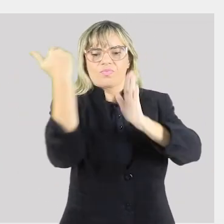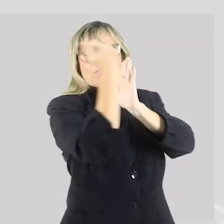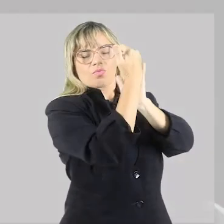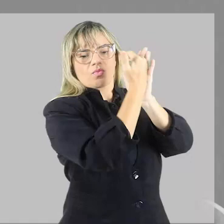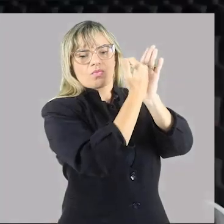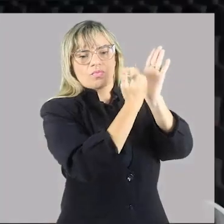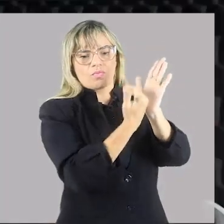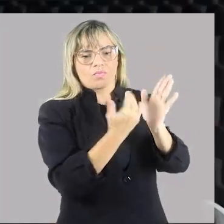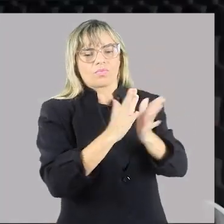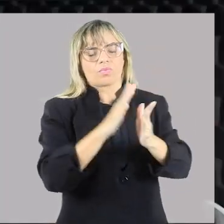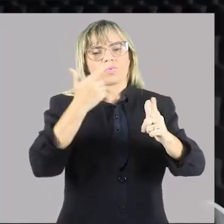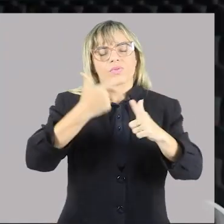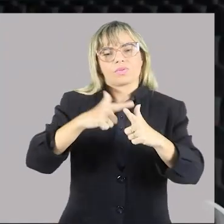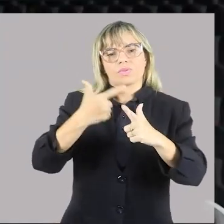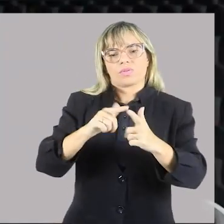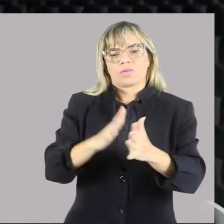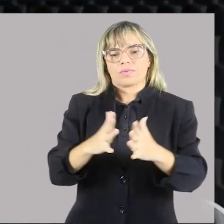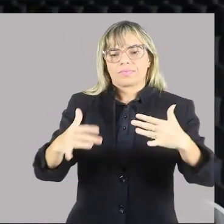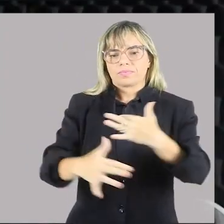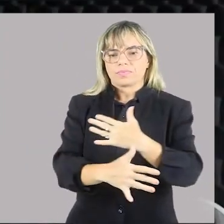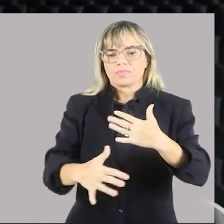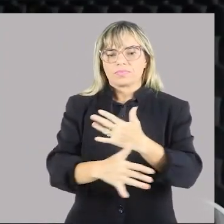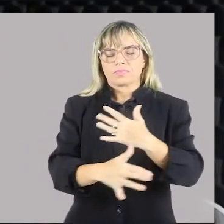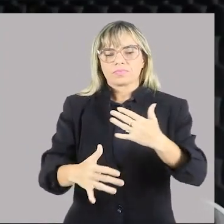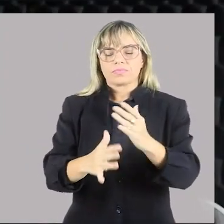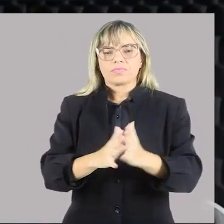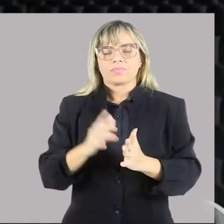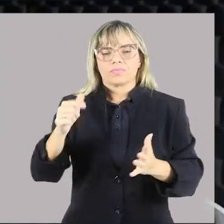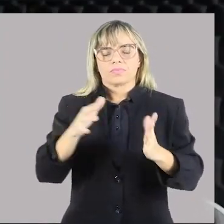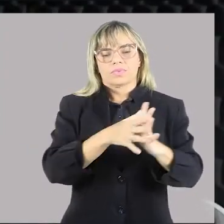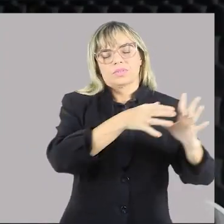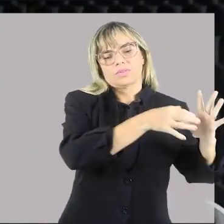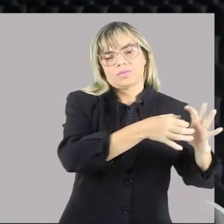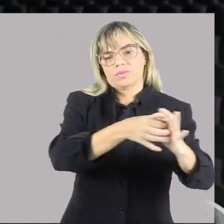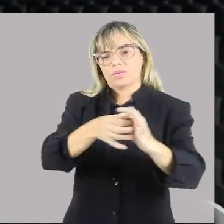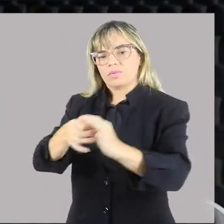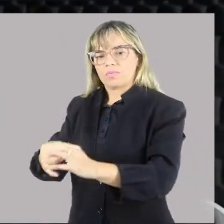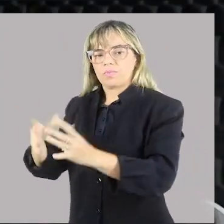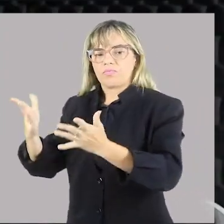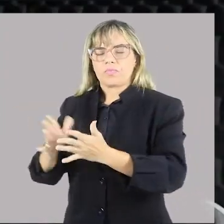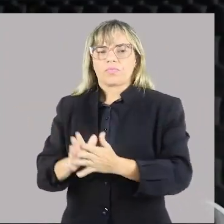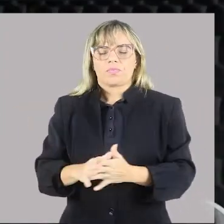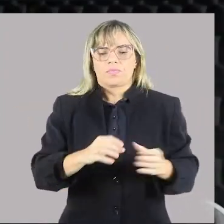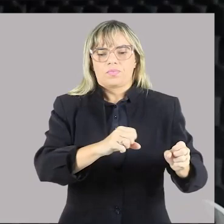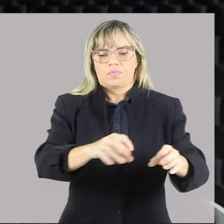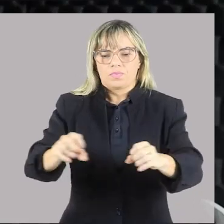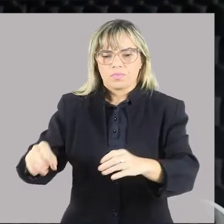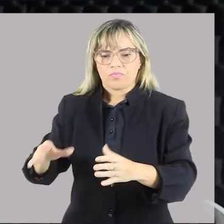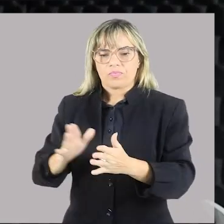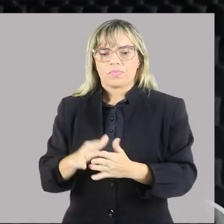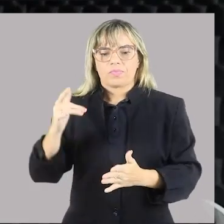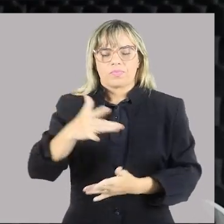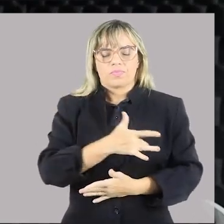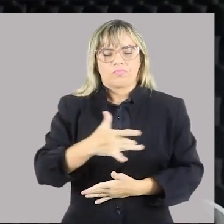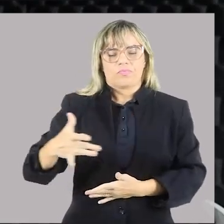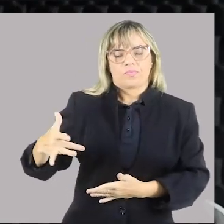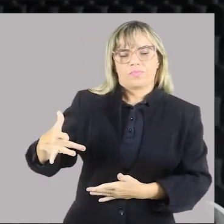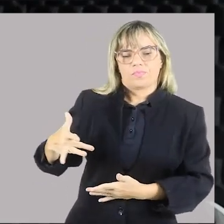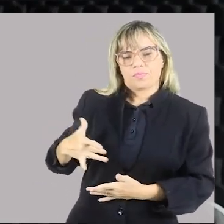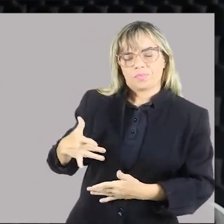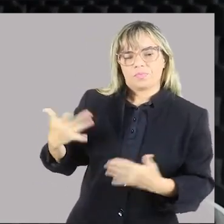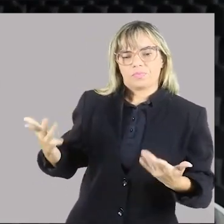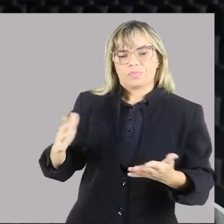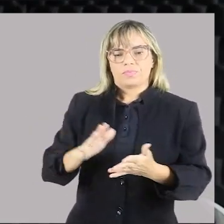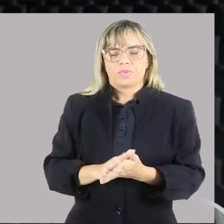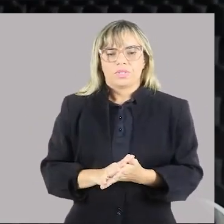problemática das cidades. A realidade da questão da educação, da questão de saúde, ela não é